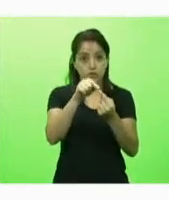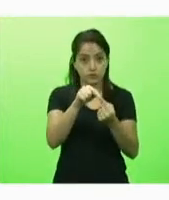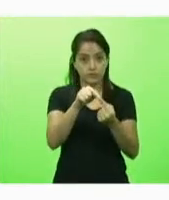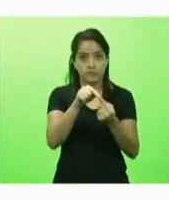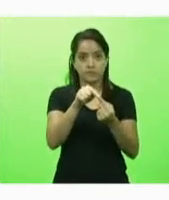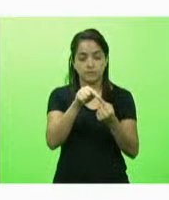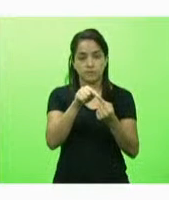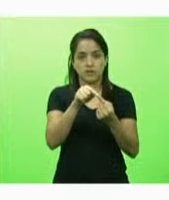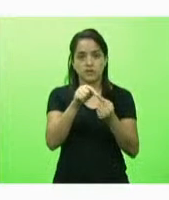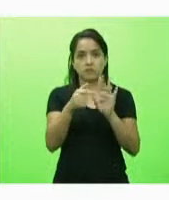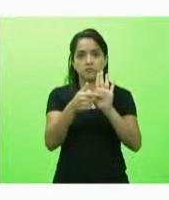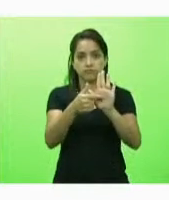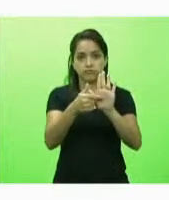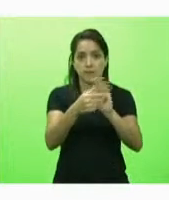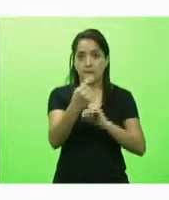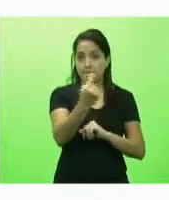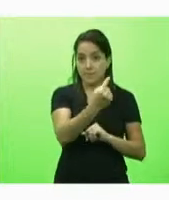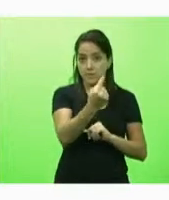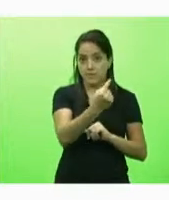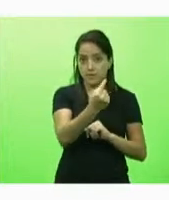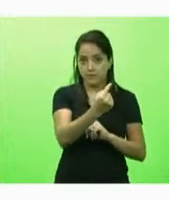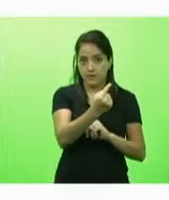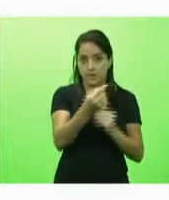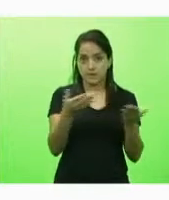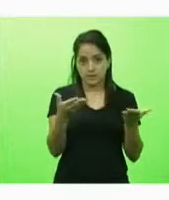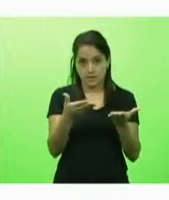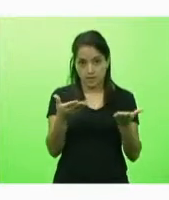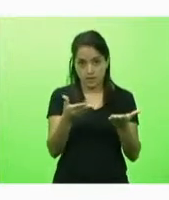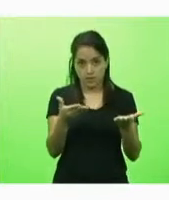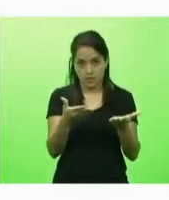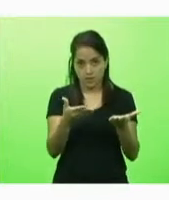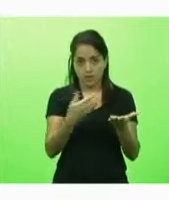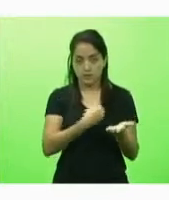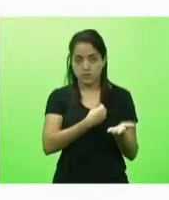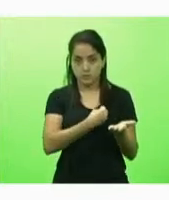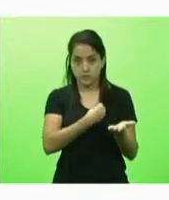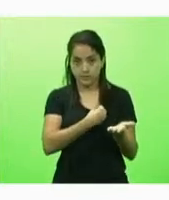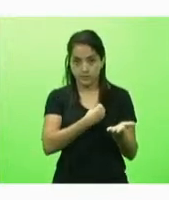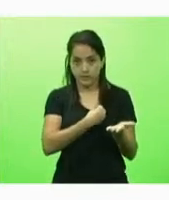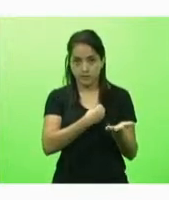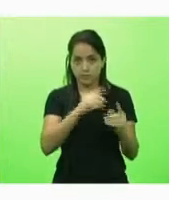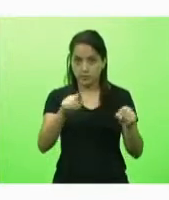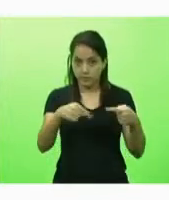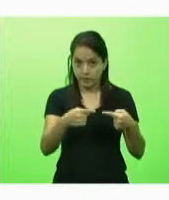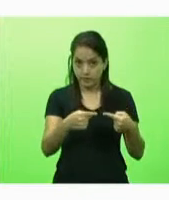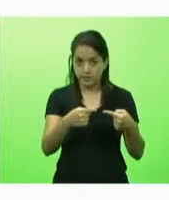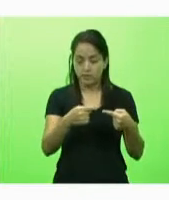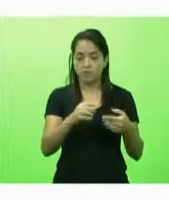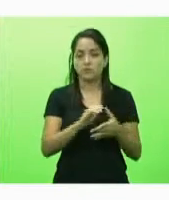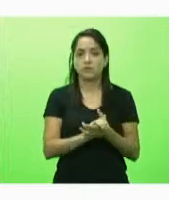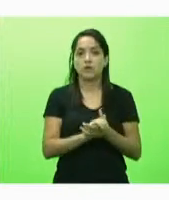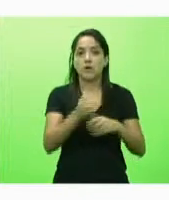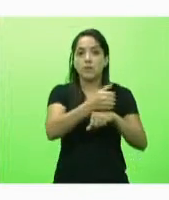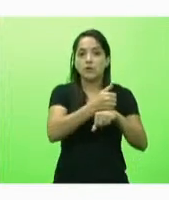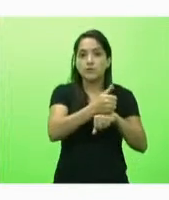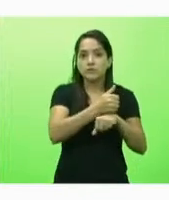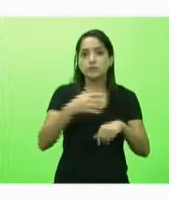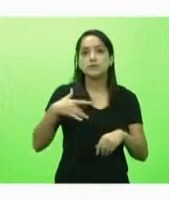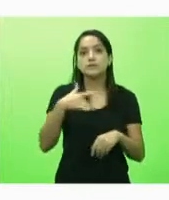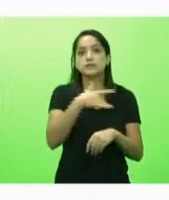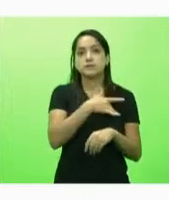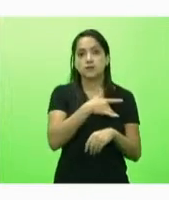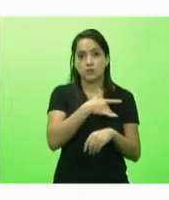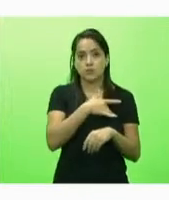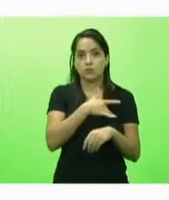em tela primeira fase que é a fase que nós estamos agora enfrentando profissionais da saúde